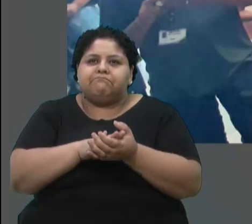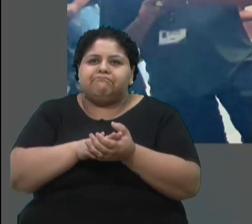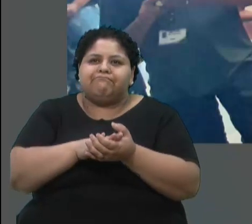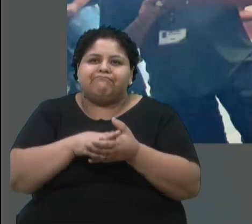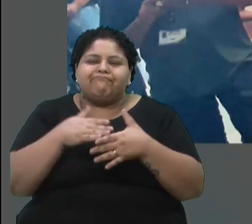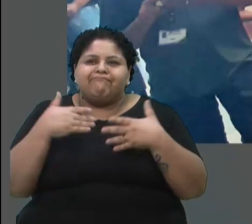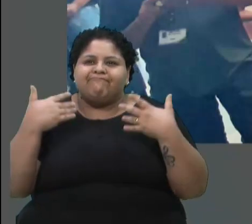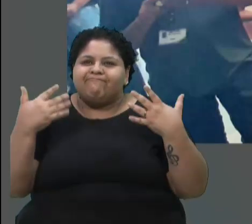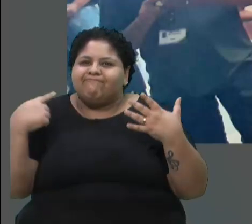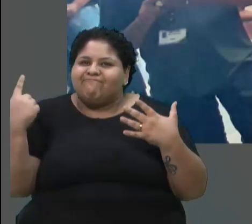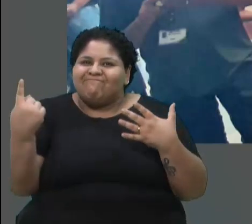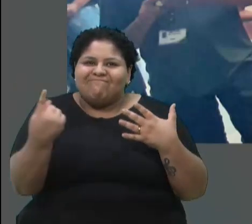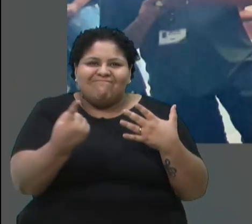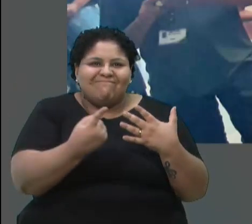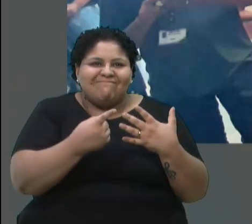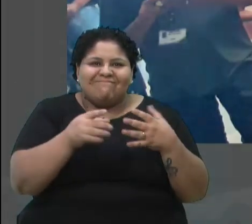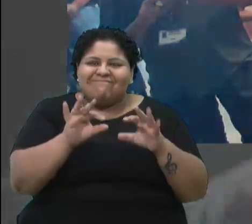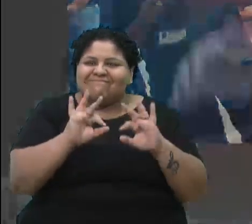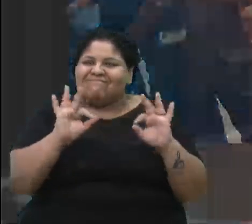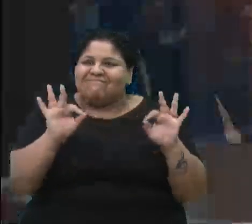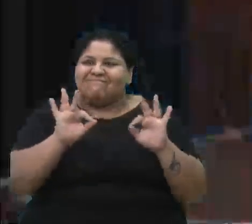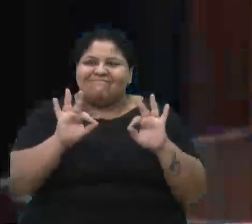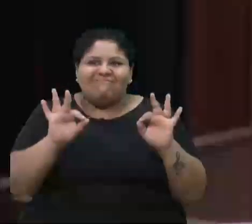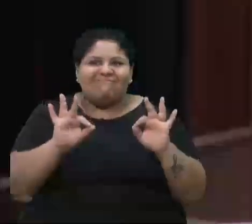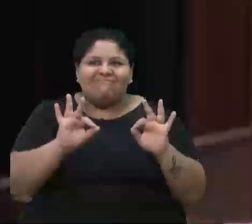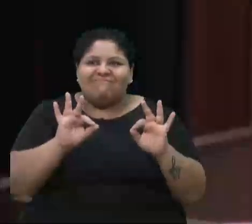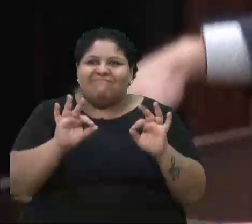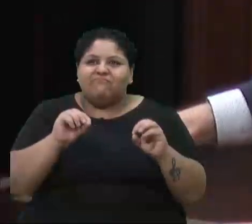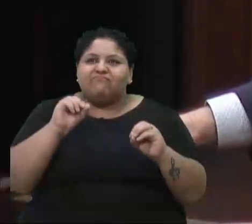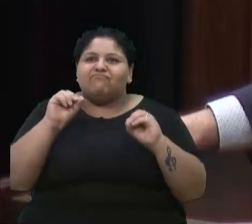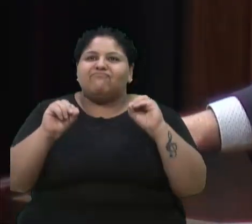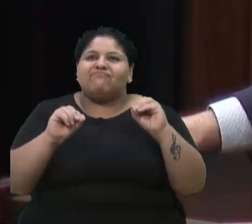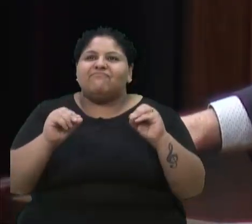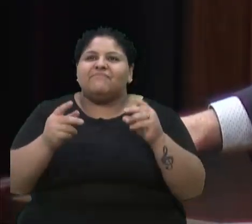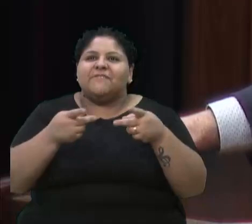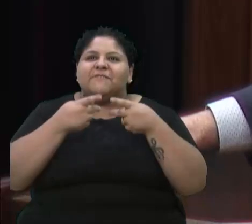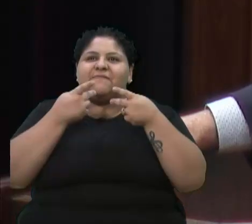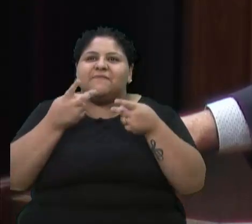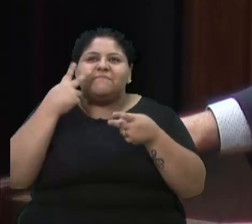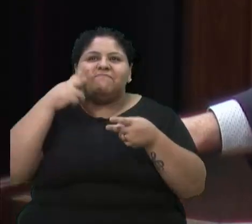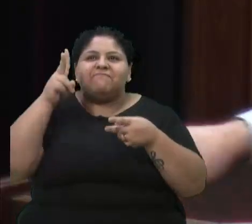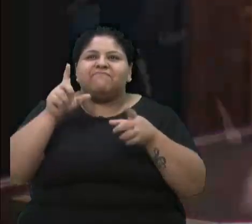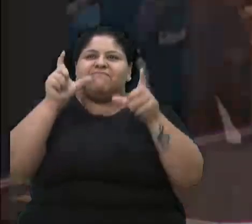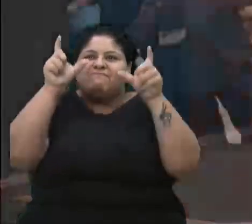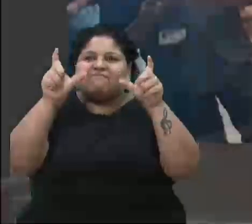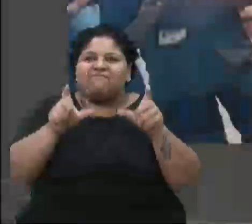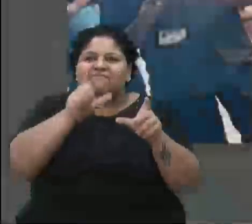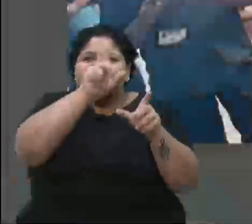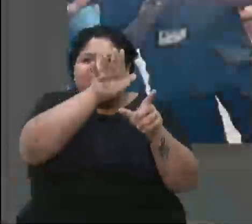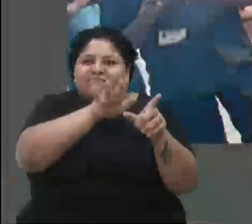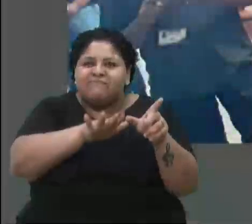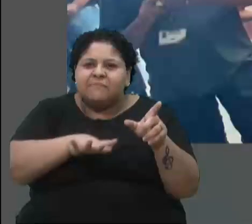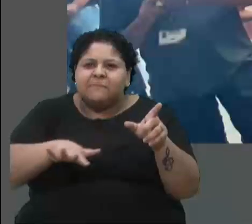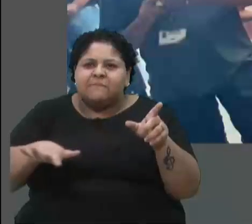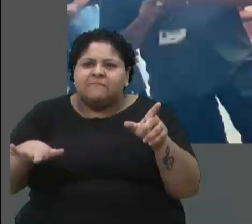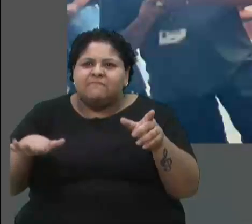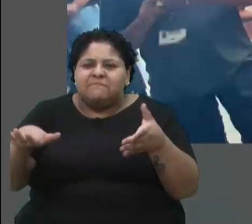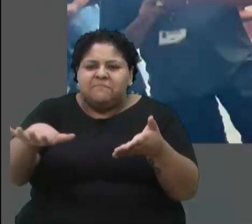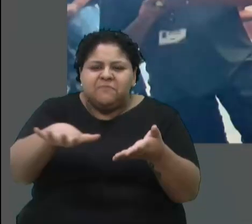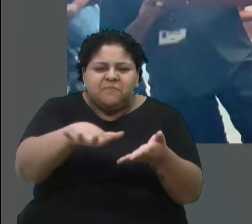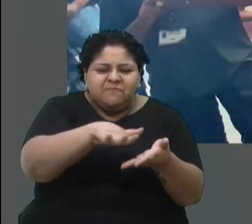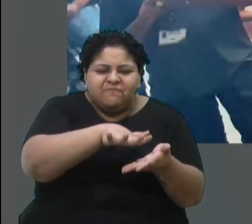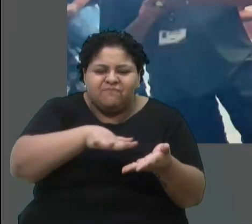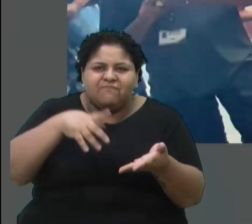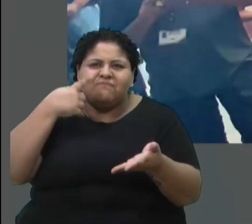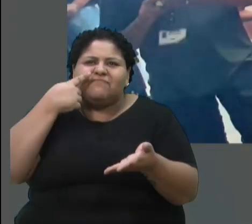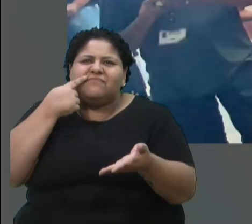muito o que expressar, porque olha as imagens, crianças, crianças no chão, se babando